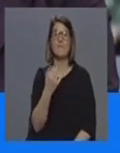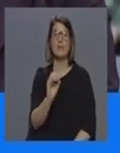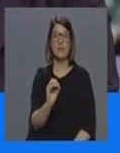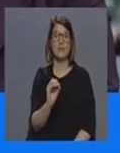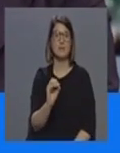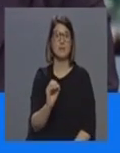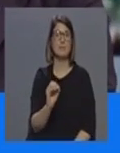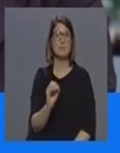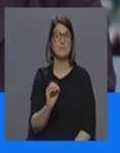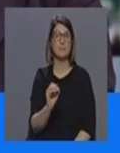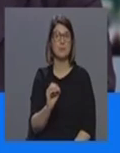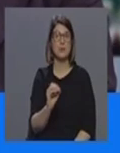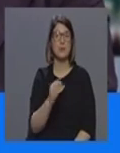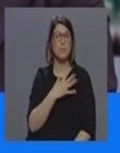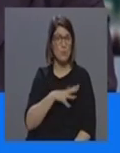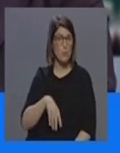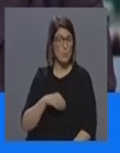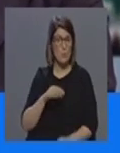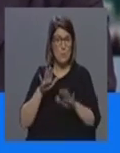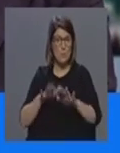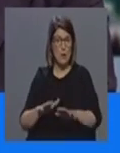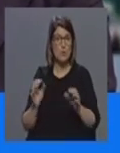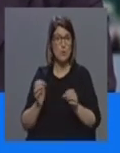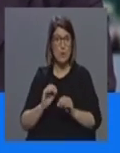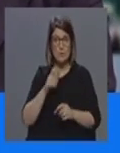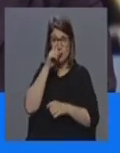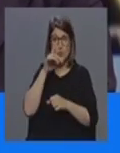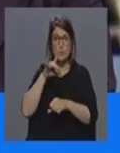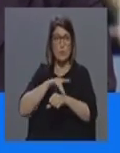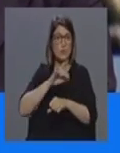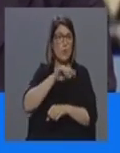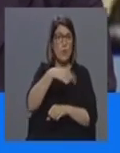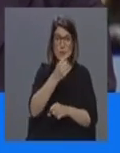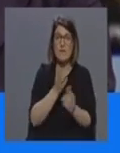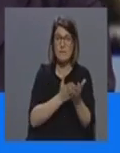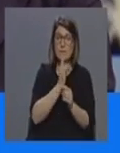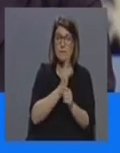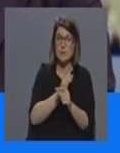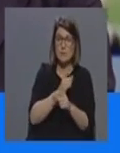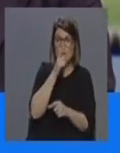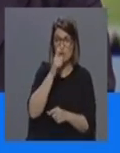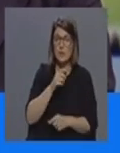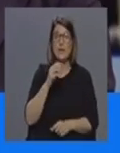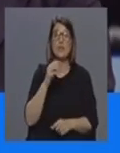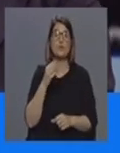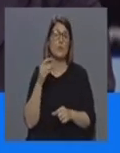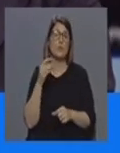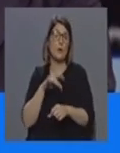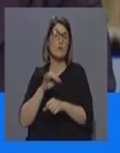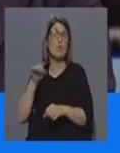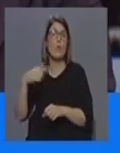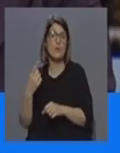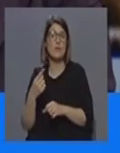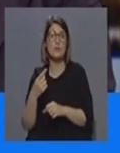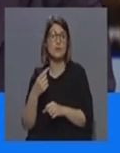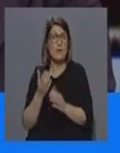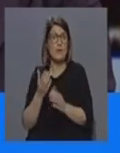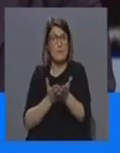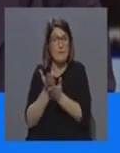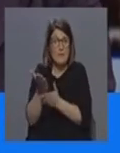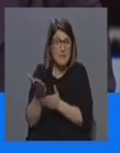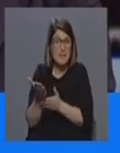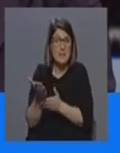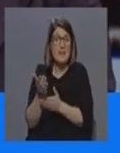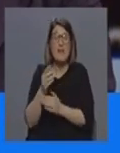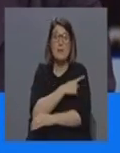temos o mundo não parou os outros doentes todos não pararam os outros utentes do SRS não pararam portanto temos enfermeiros temos